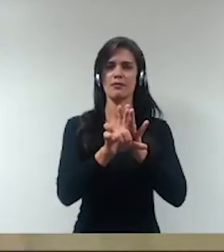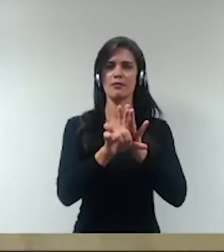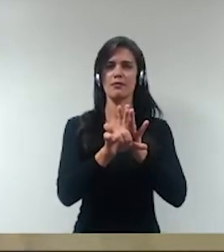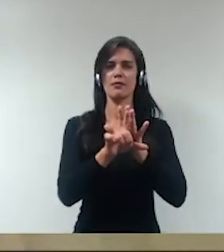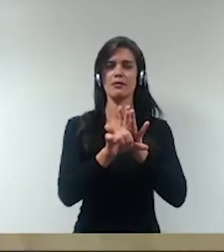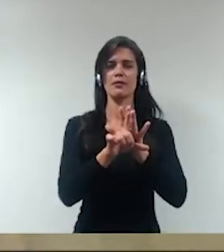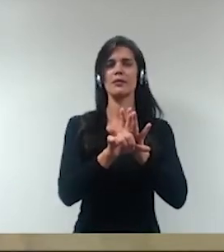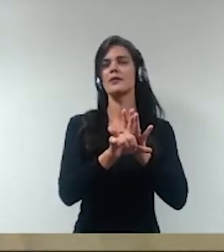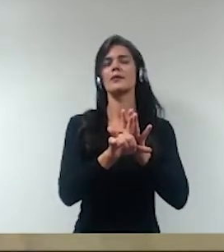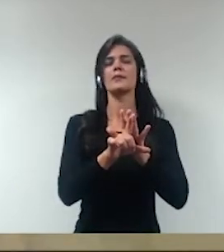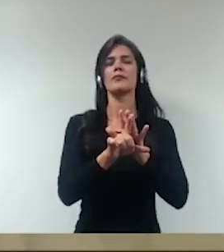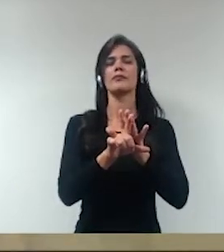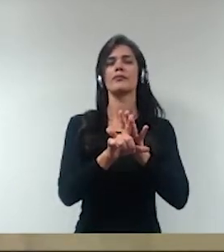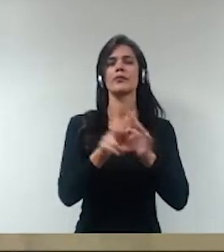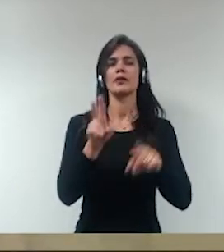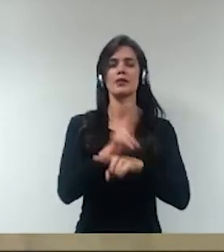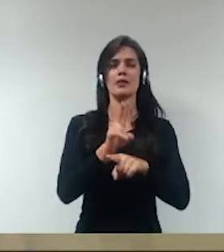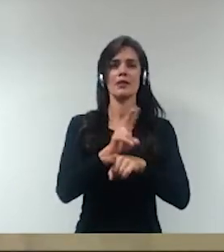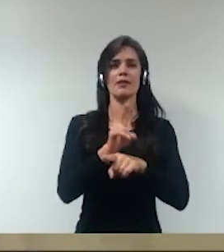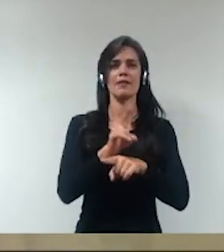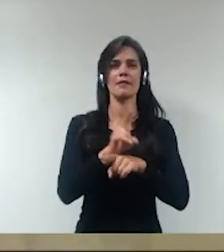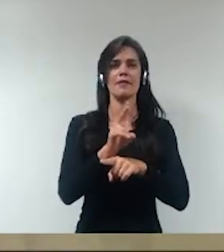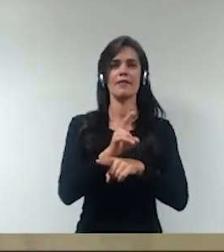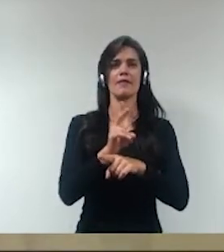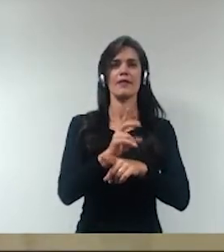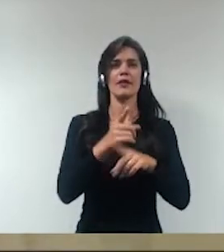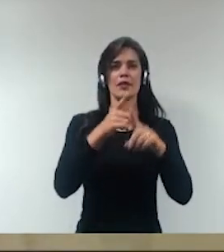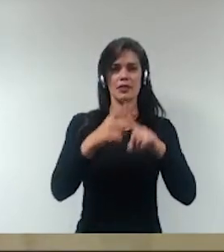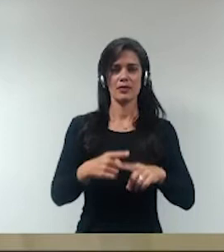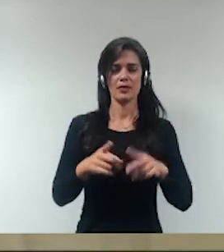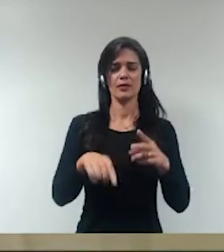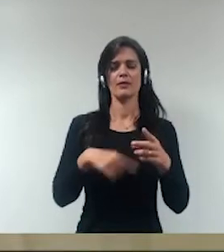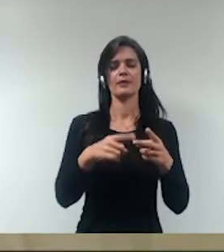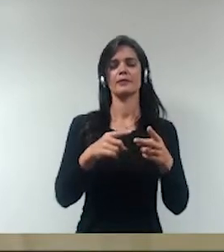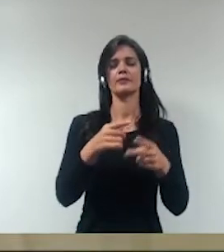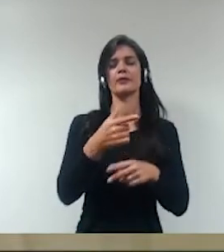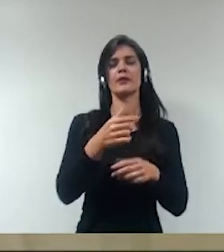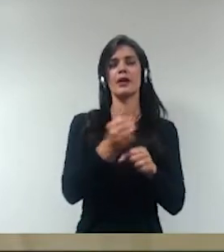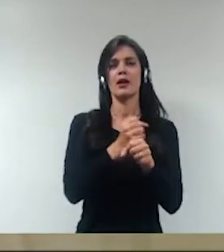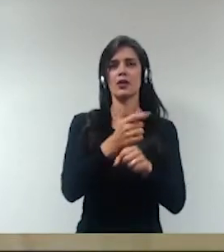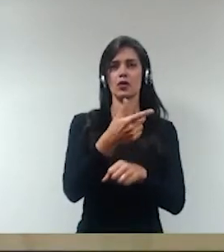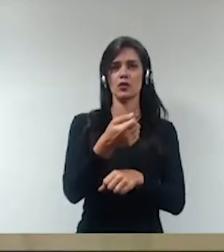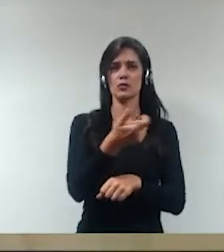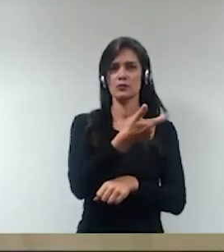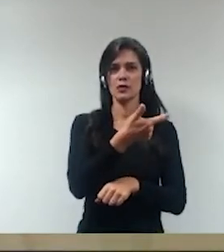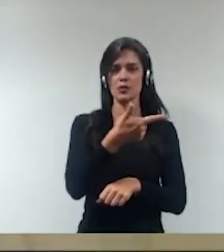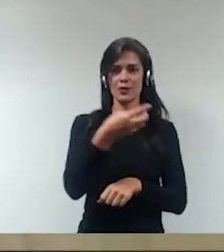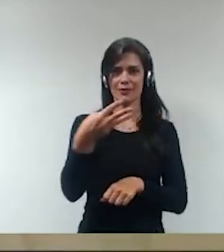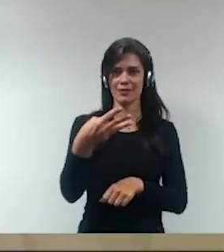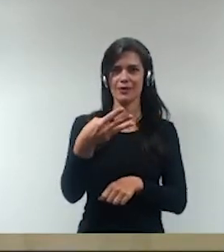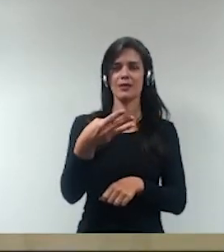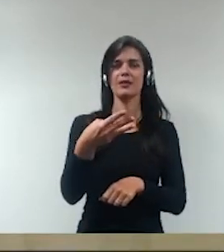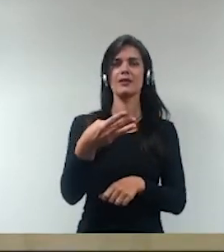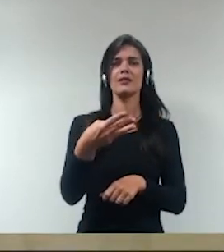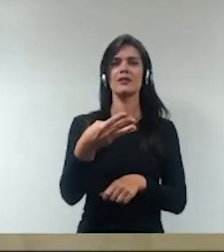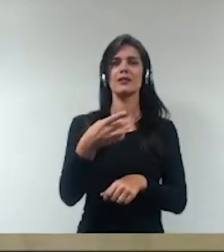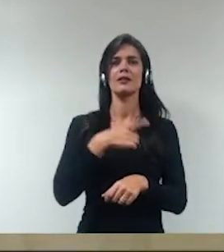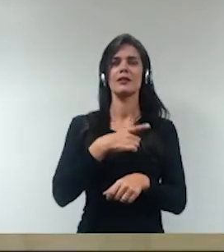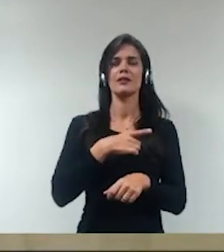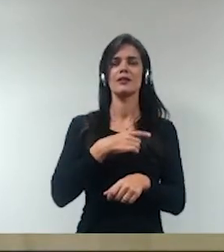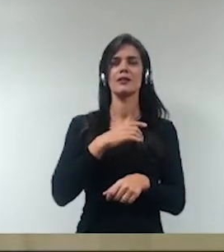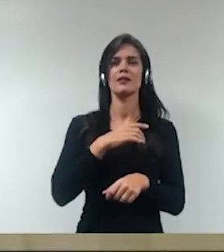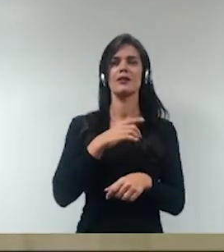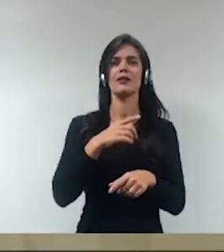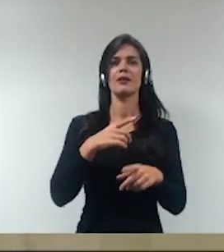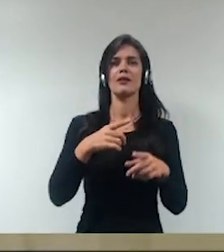antitruste de defesa da concorrência, nós tivemos a lei 13.813 de 2013, que é a que regula o conflito de interesses,